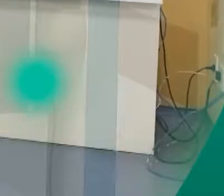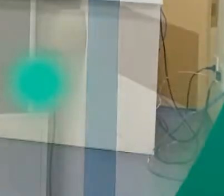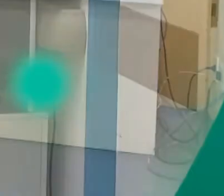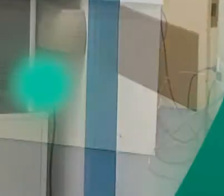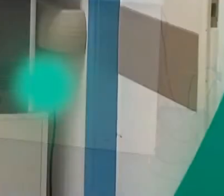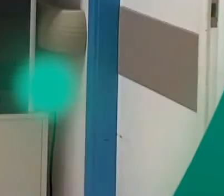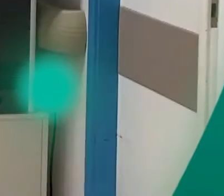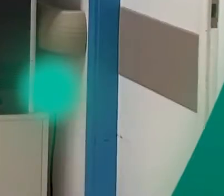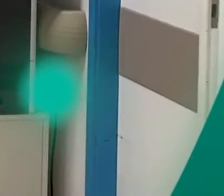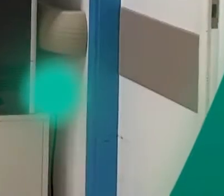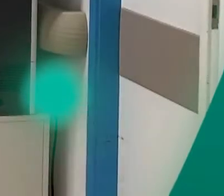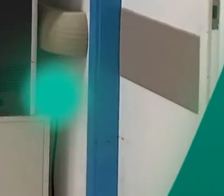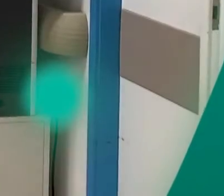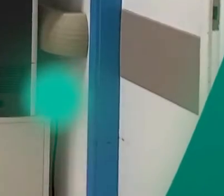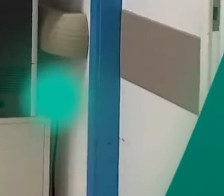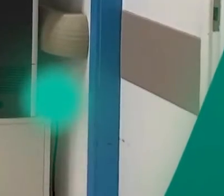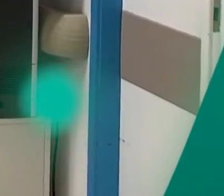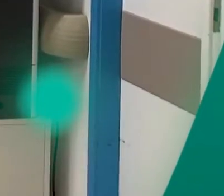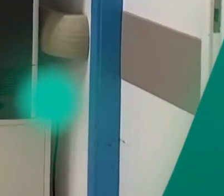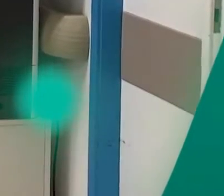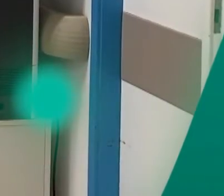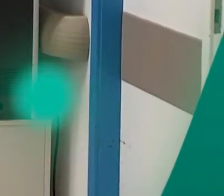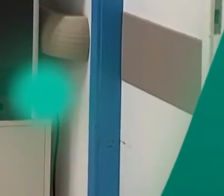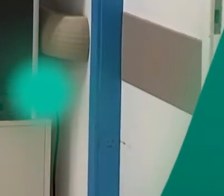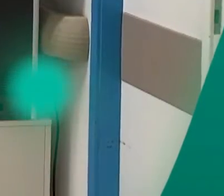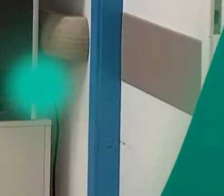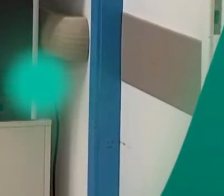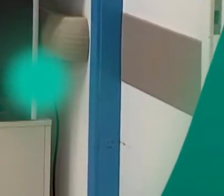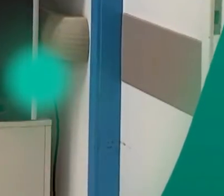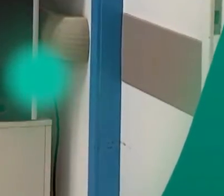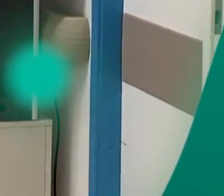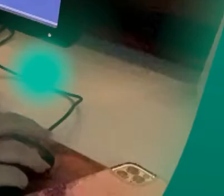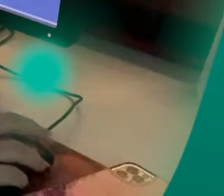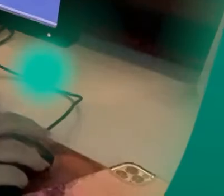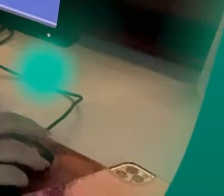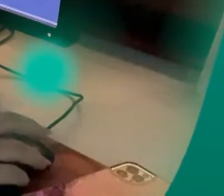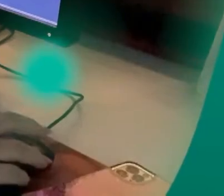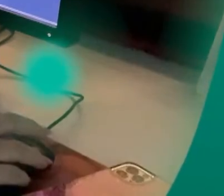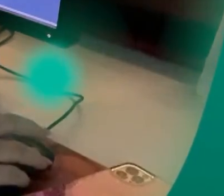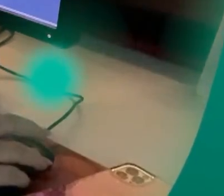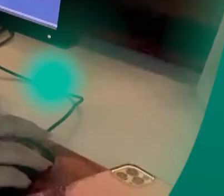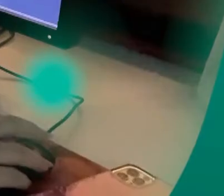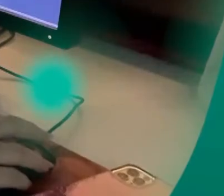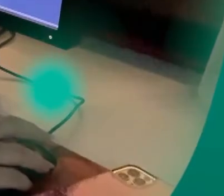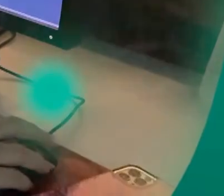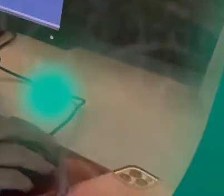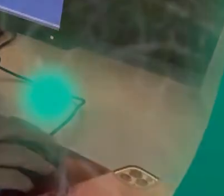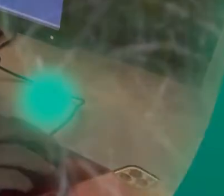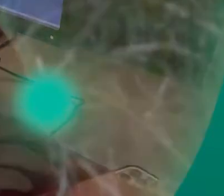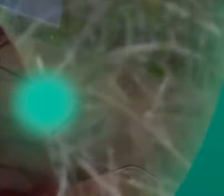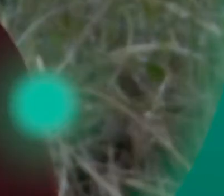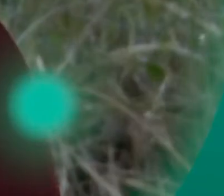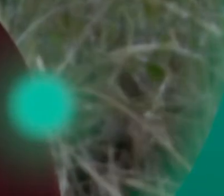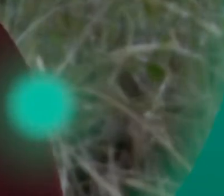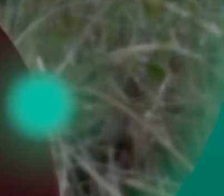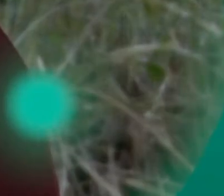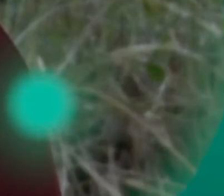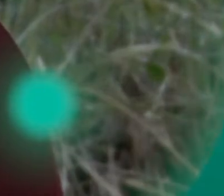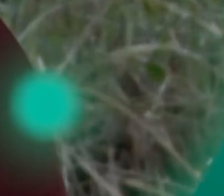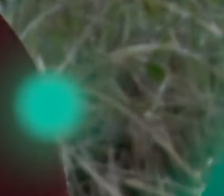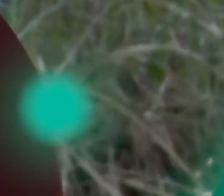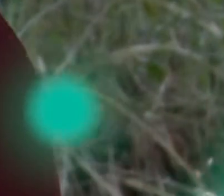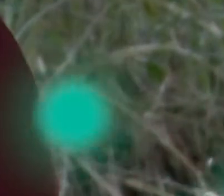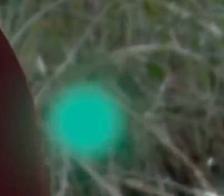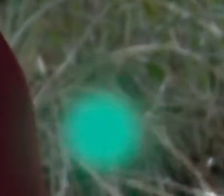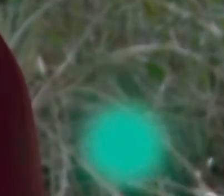coronavírus. Que tal um aplicativo de celular capaz de trazer informações sobre os pacientes internados com covid-19? E você vai